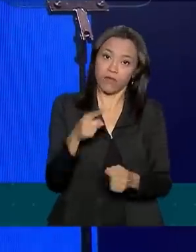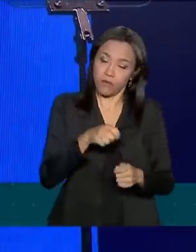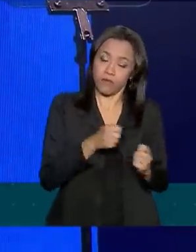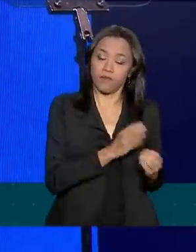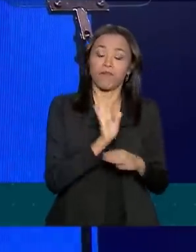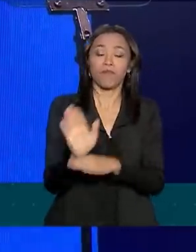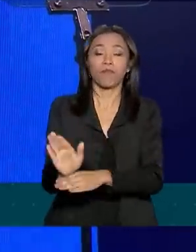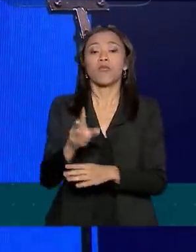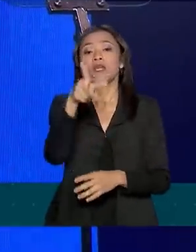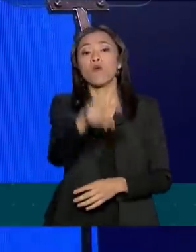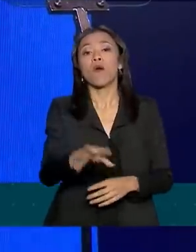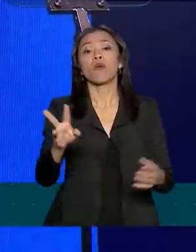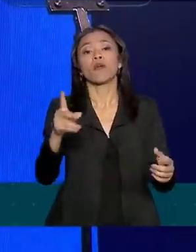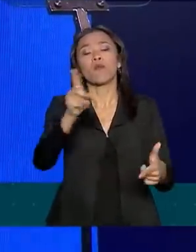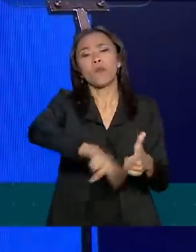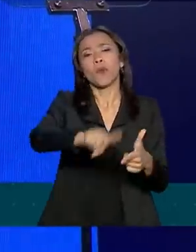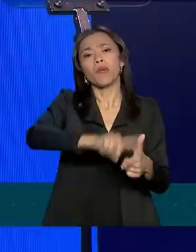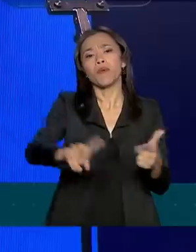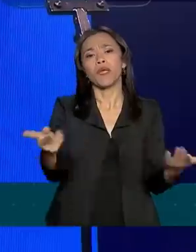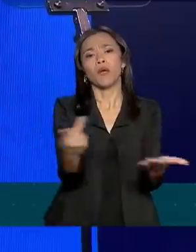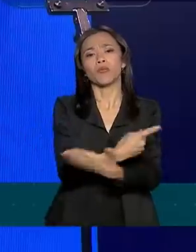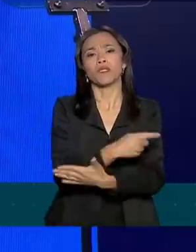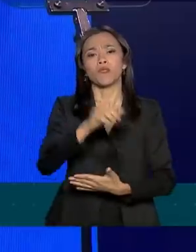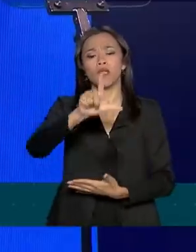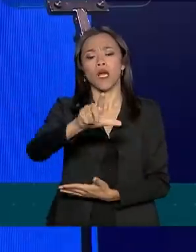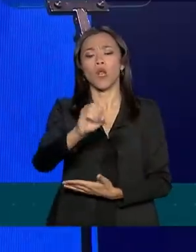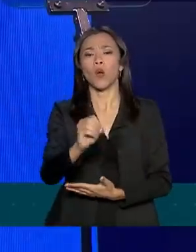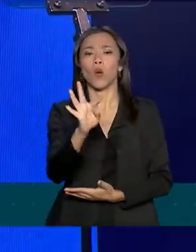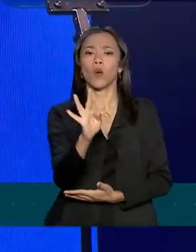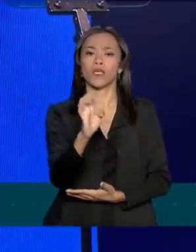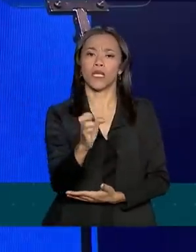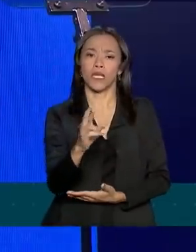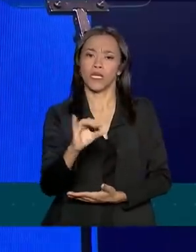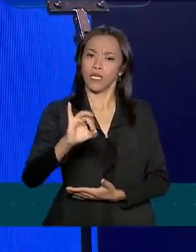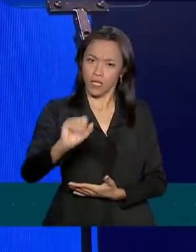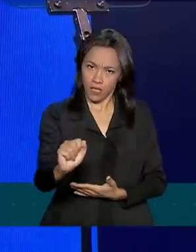enfrentamos um problema com os lotéricos. Eu, deputado.